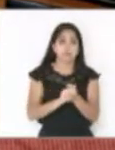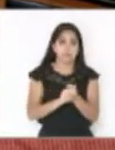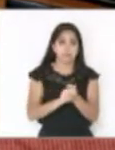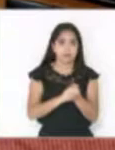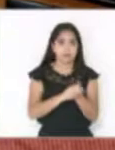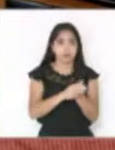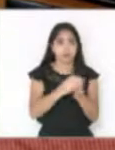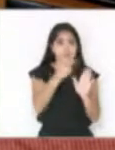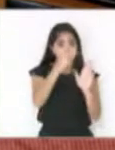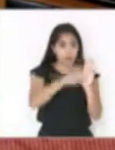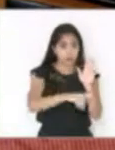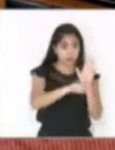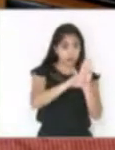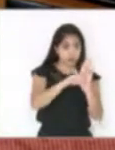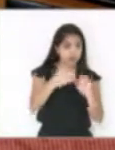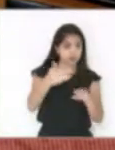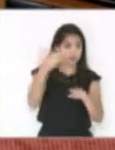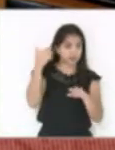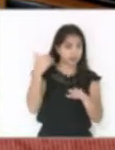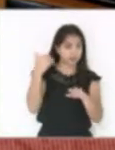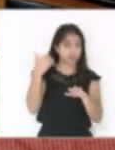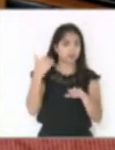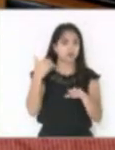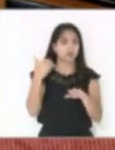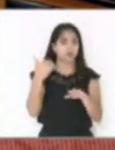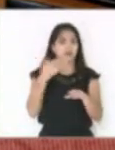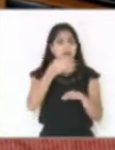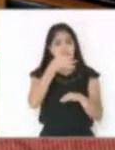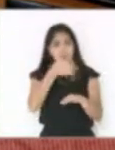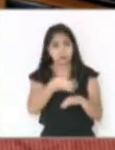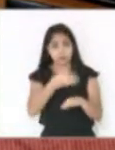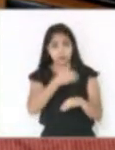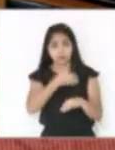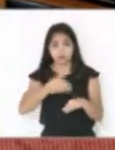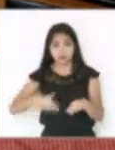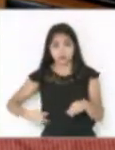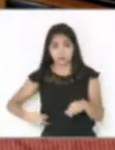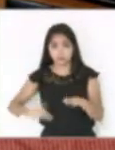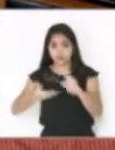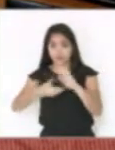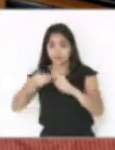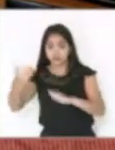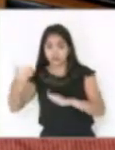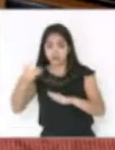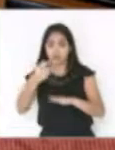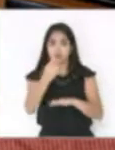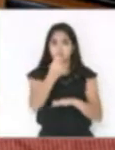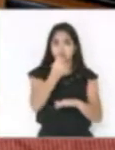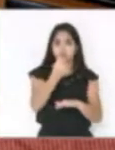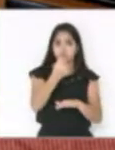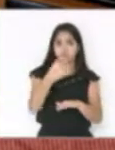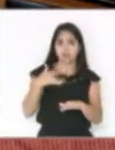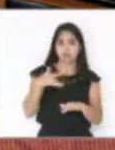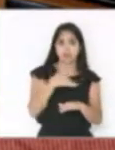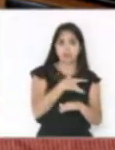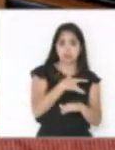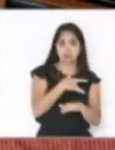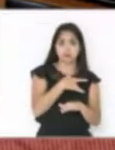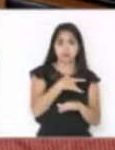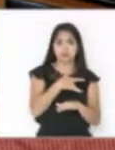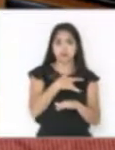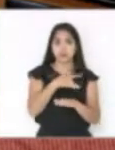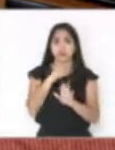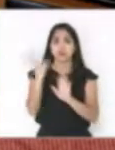o projeto anterior ainda, esta argumentação que o governo vai tirar o dinheiro do ST Saúde e colocar no SUS é que é a grande